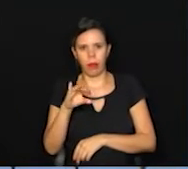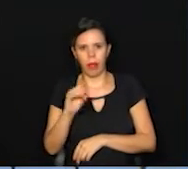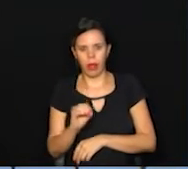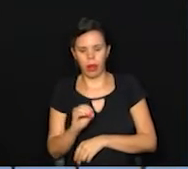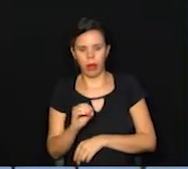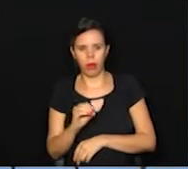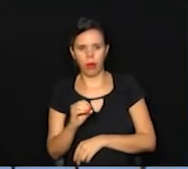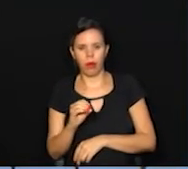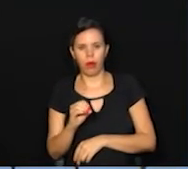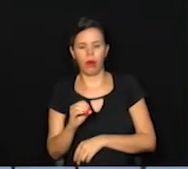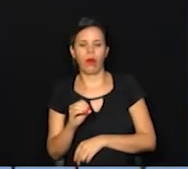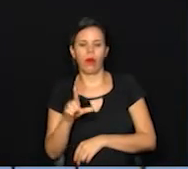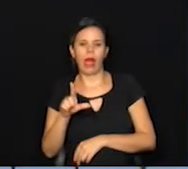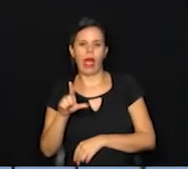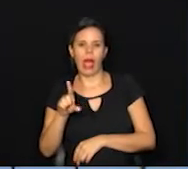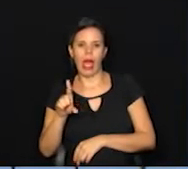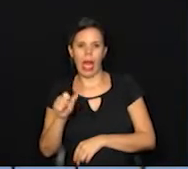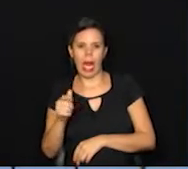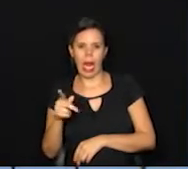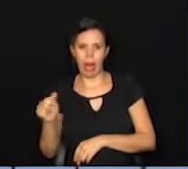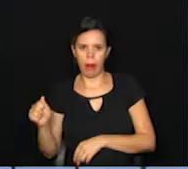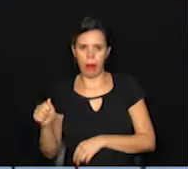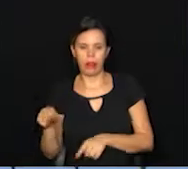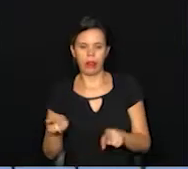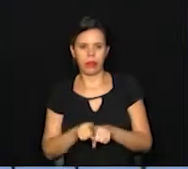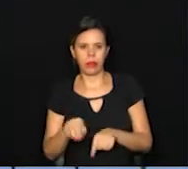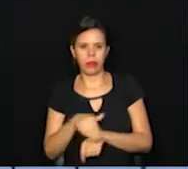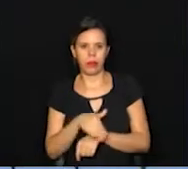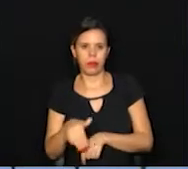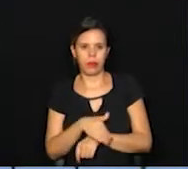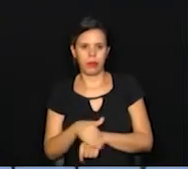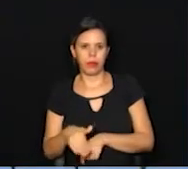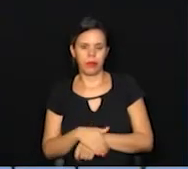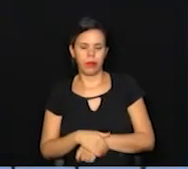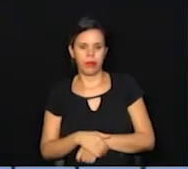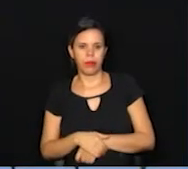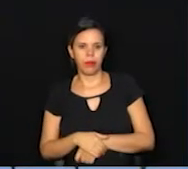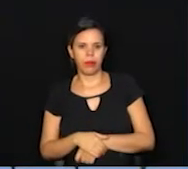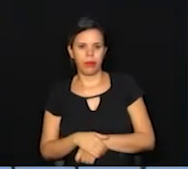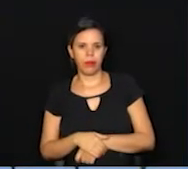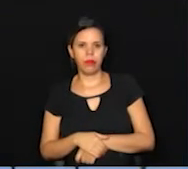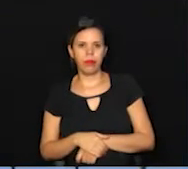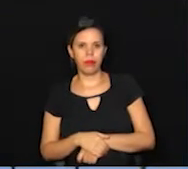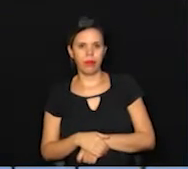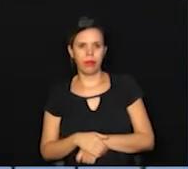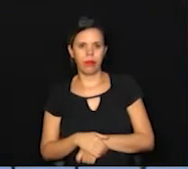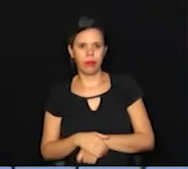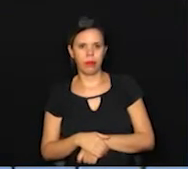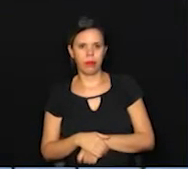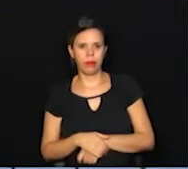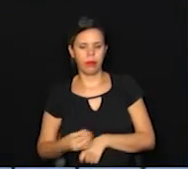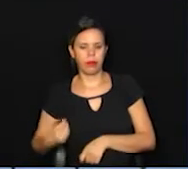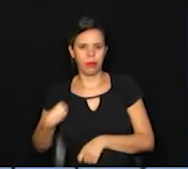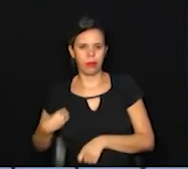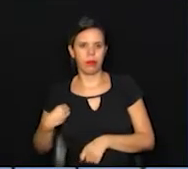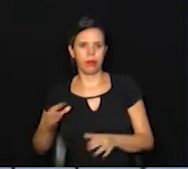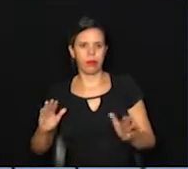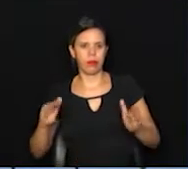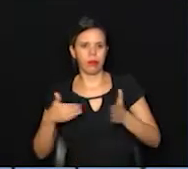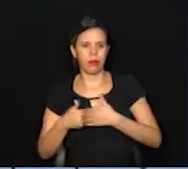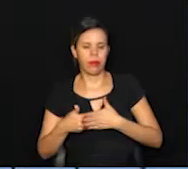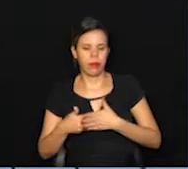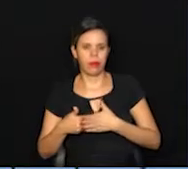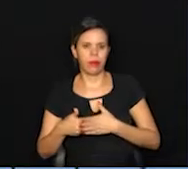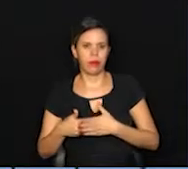a Antônio Lapa e a Coronel Silva Teles. Já na rua Dona Josefina Sarmento, ela vai estar bloqueada